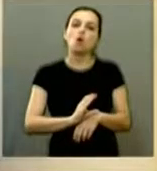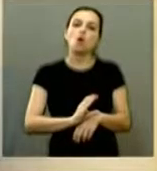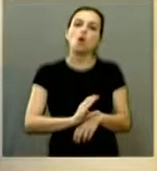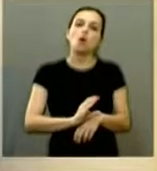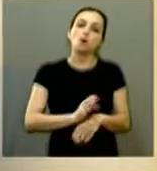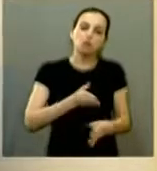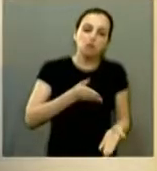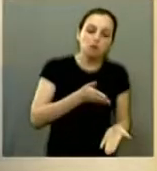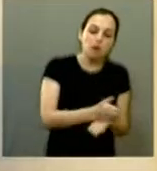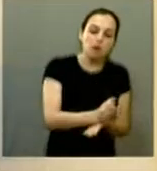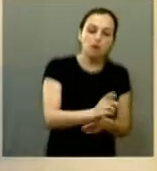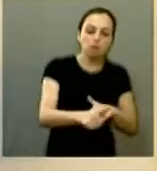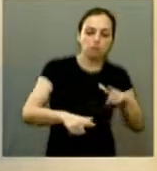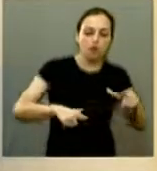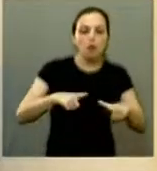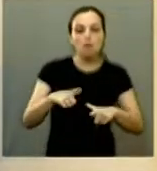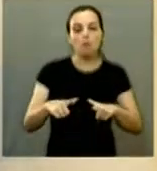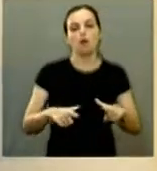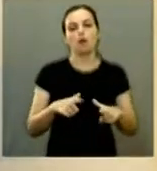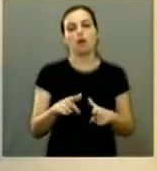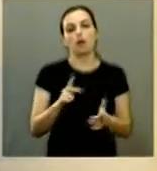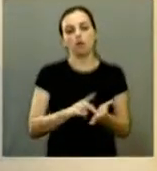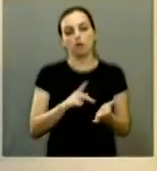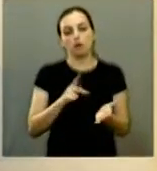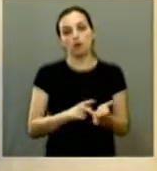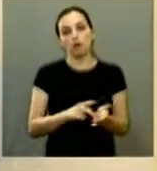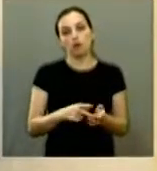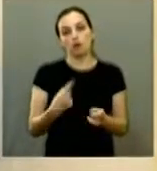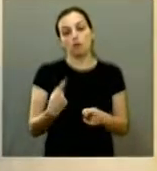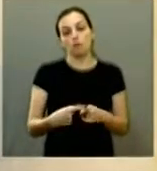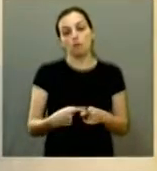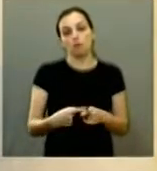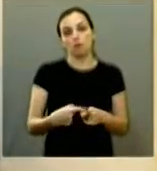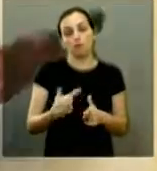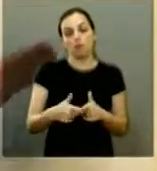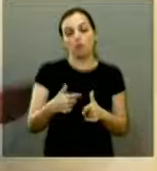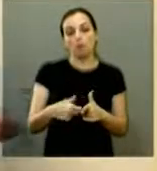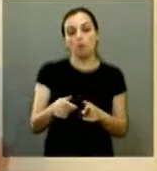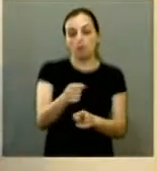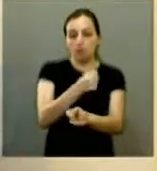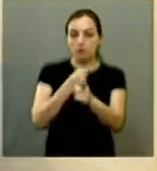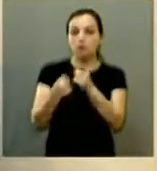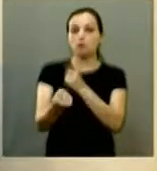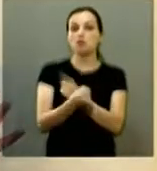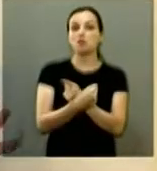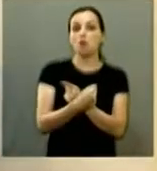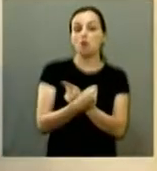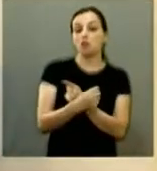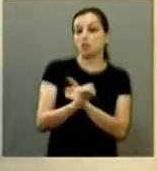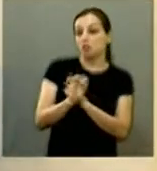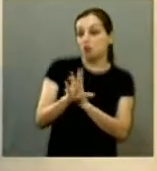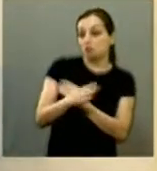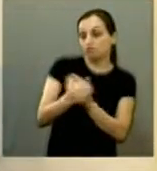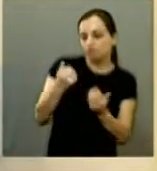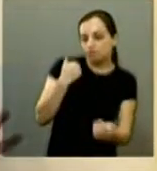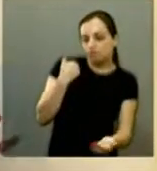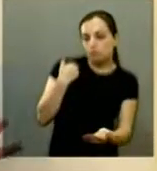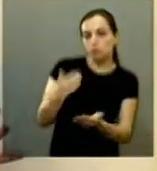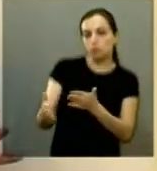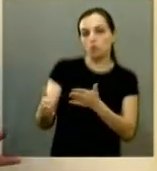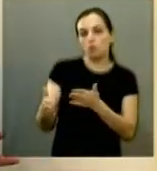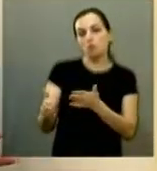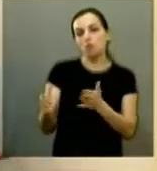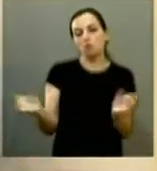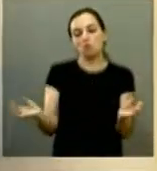no mercado de trabalho porque também tem um problema social né não é simplesmente decepando que acaba tudo